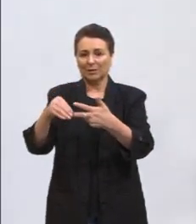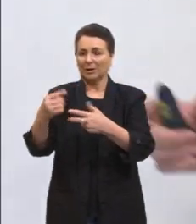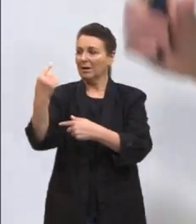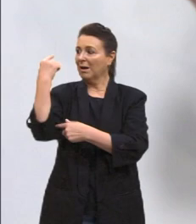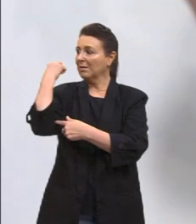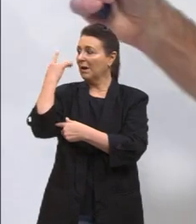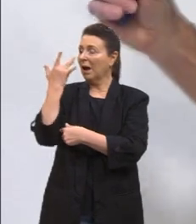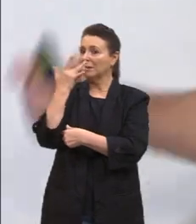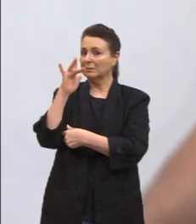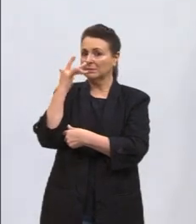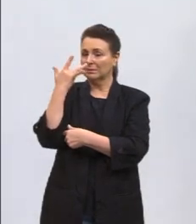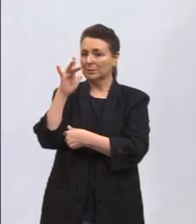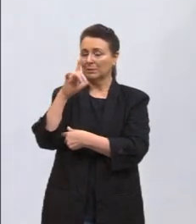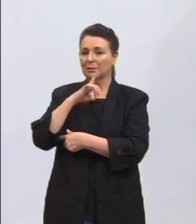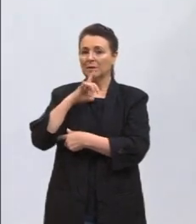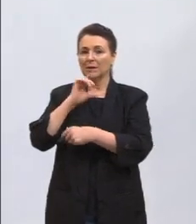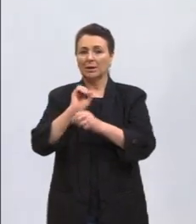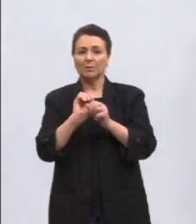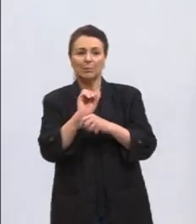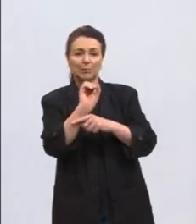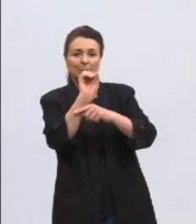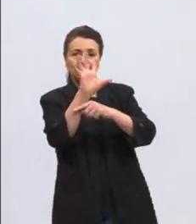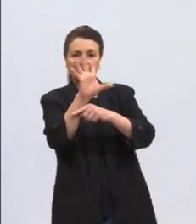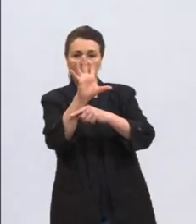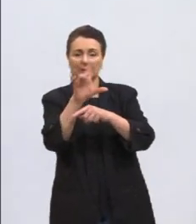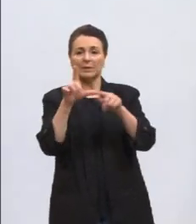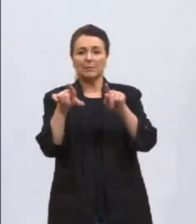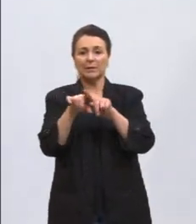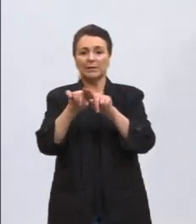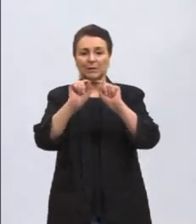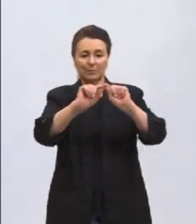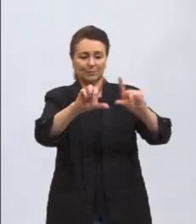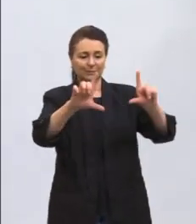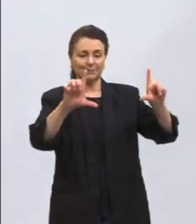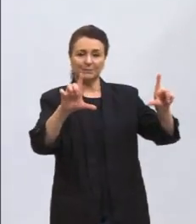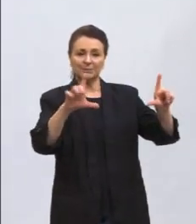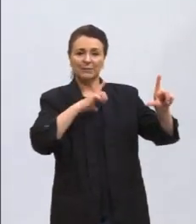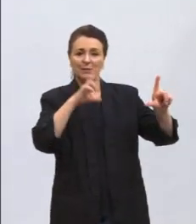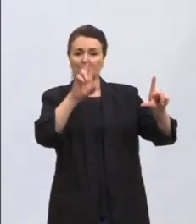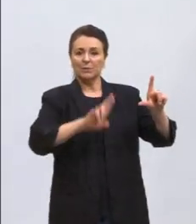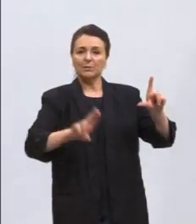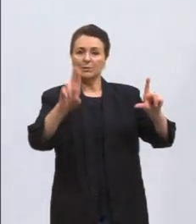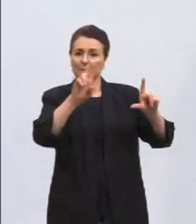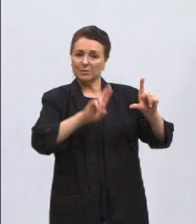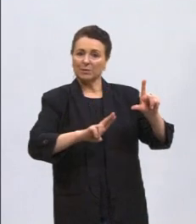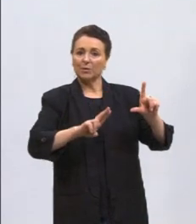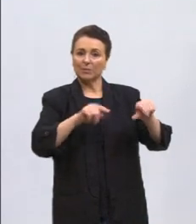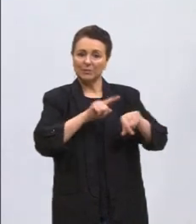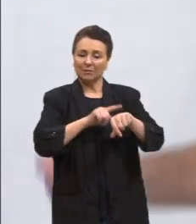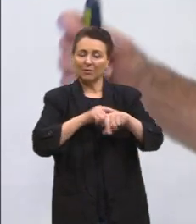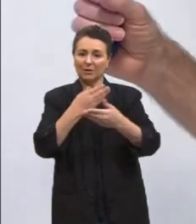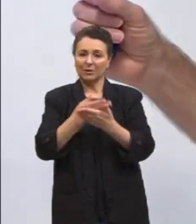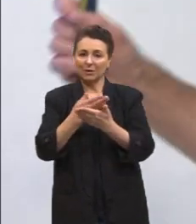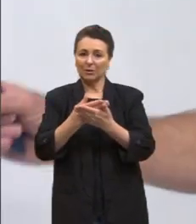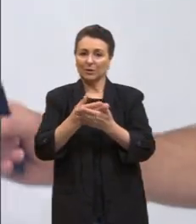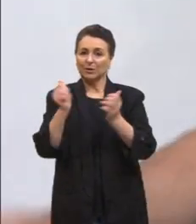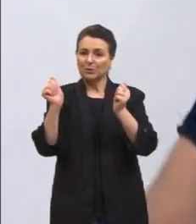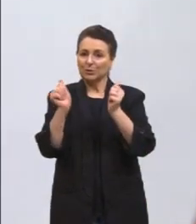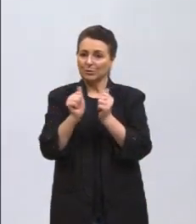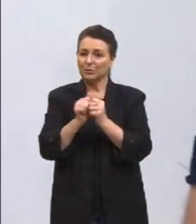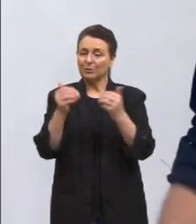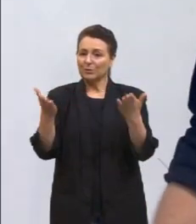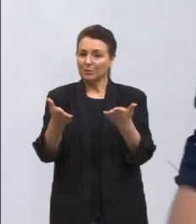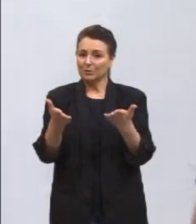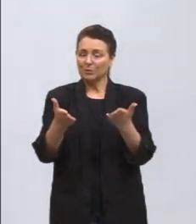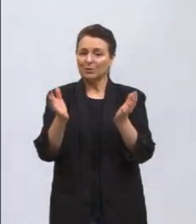branco, onde estão dispostos os monitores, os quais nós nos guiamos para as nossas aulas. E conosco hoje a